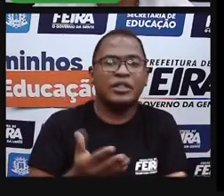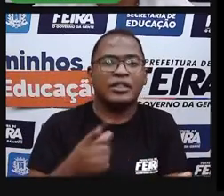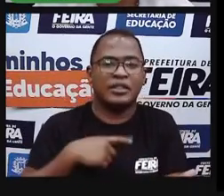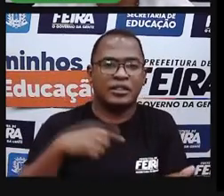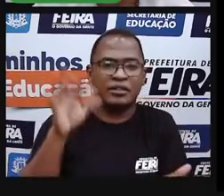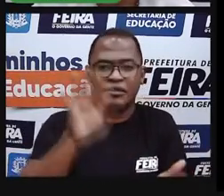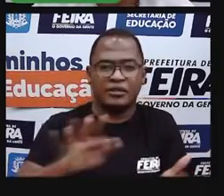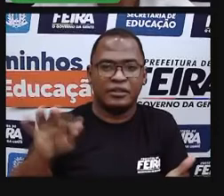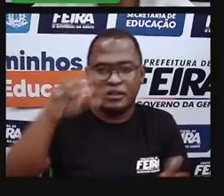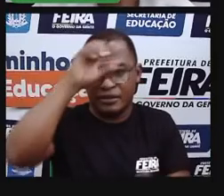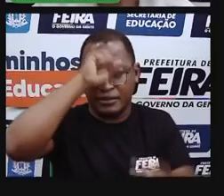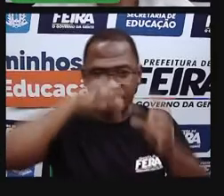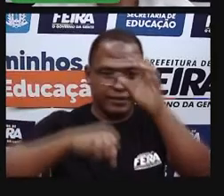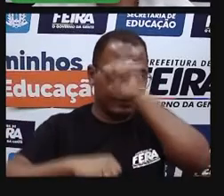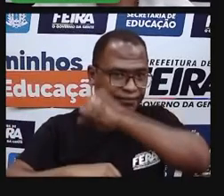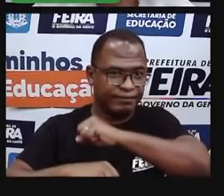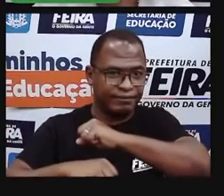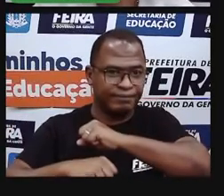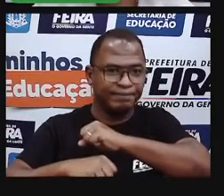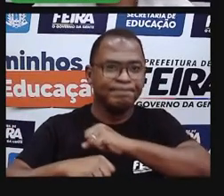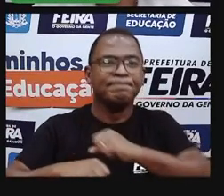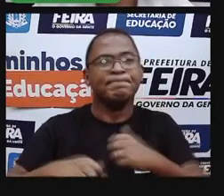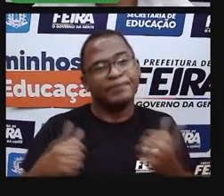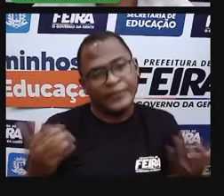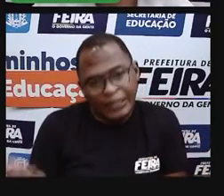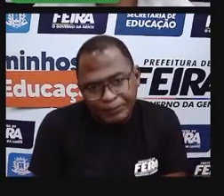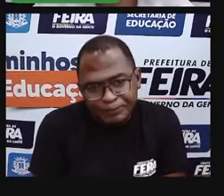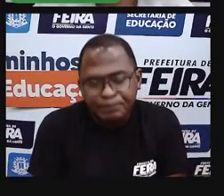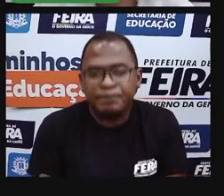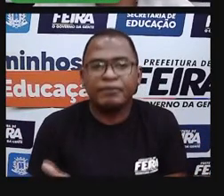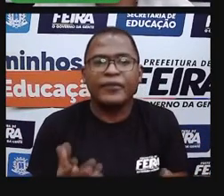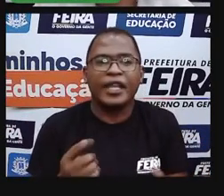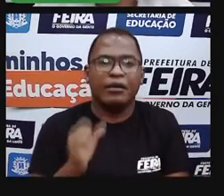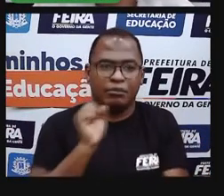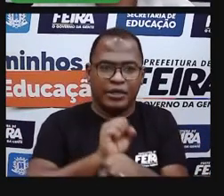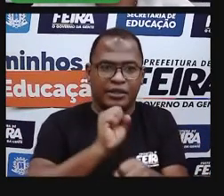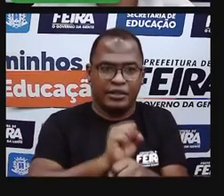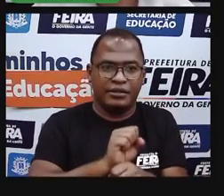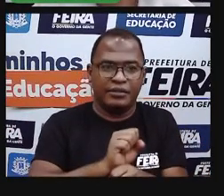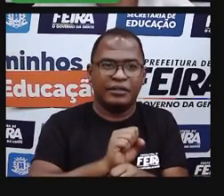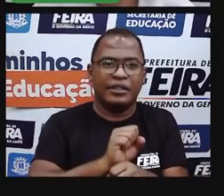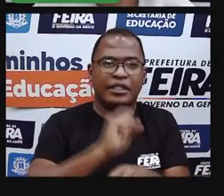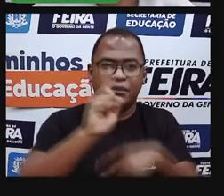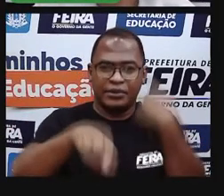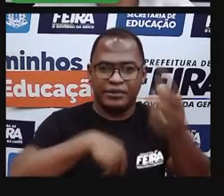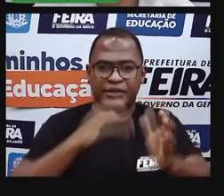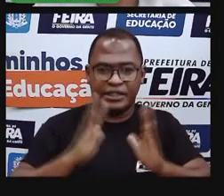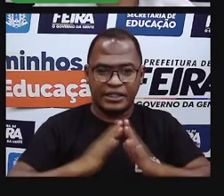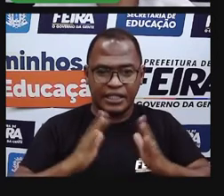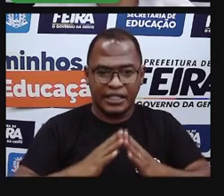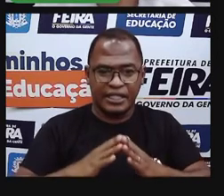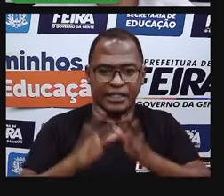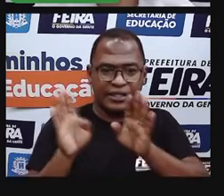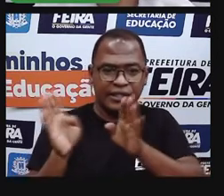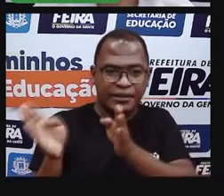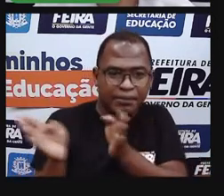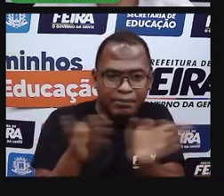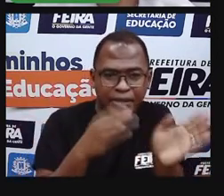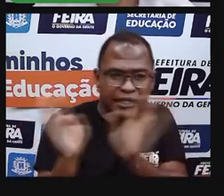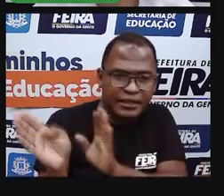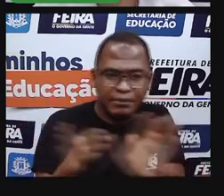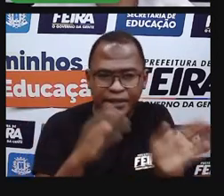morar no Feira 6. Mas eu vou parar, eu vou deixar essa indicação para vocês, tá bom? Que vocês possam ver depois.